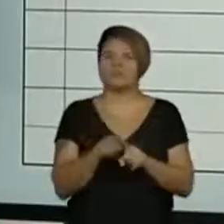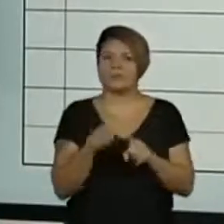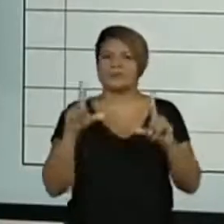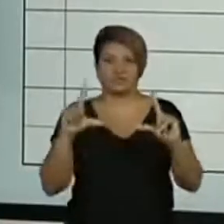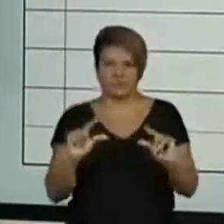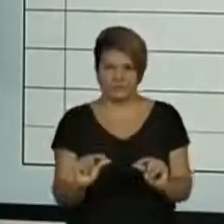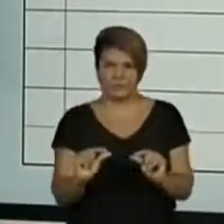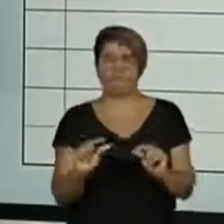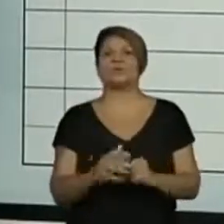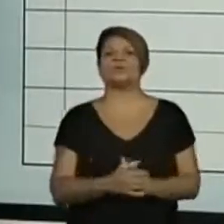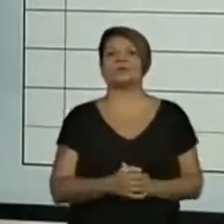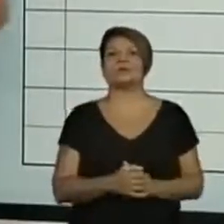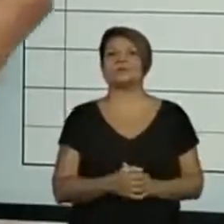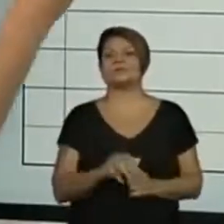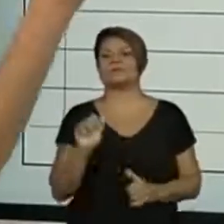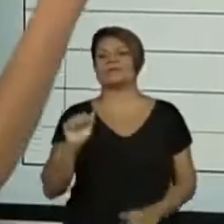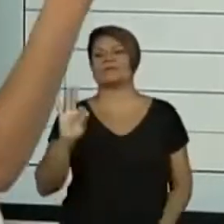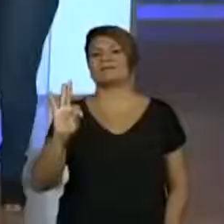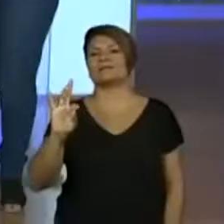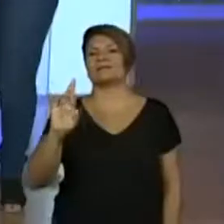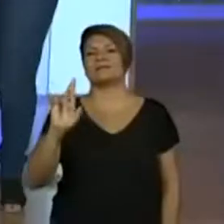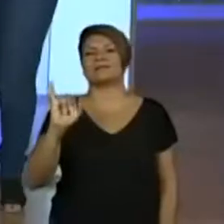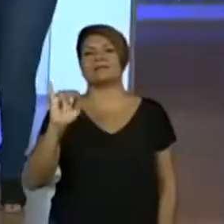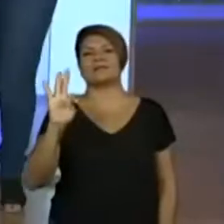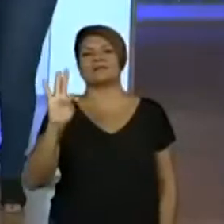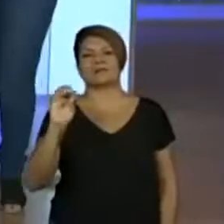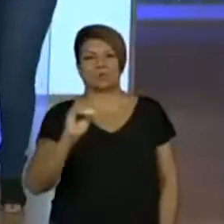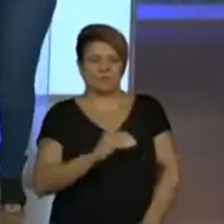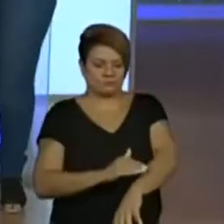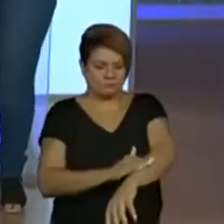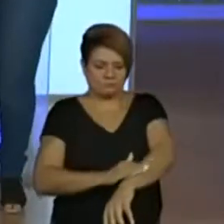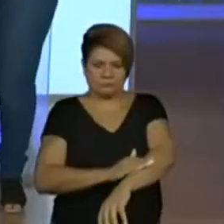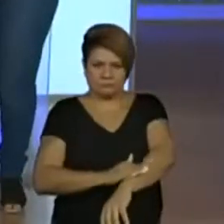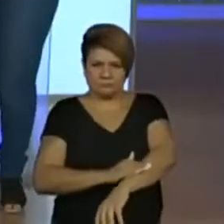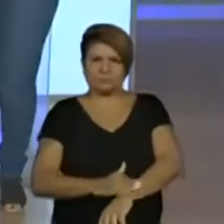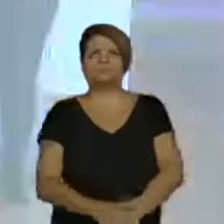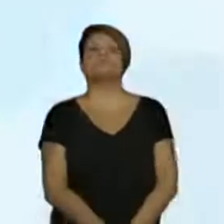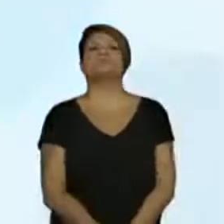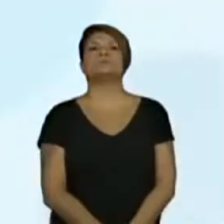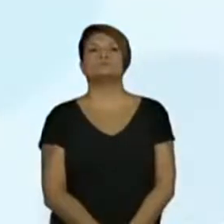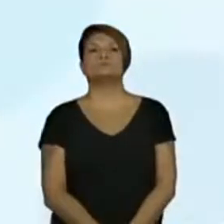diminui o atrito. Legal, professora. Obrigada pela contribuição.